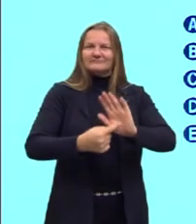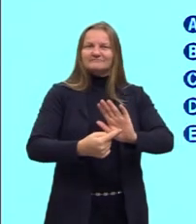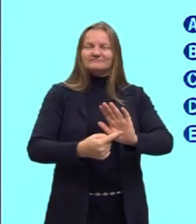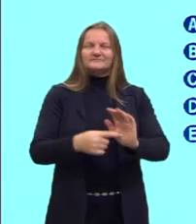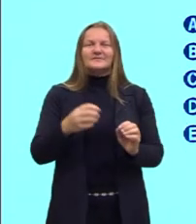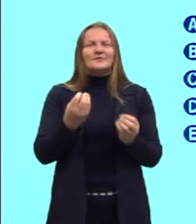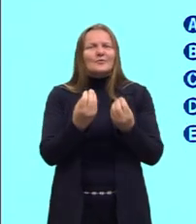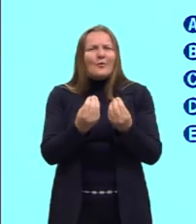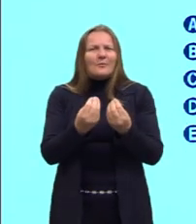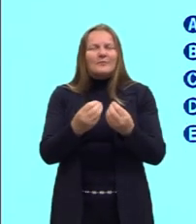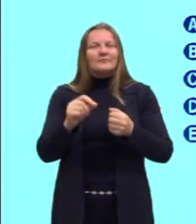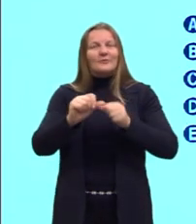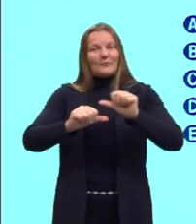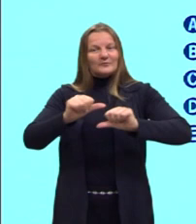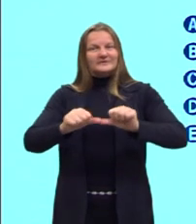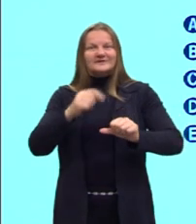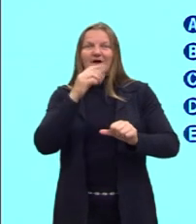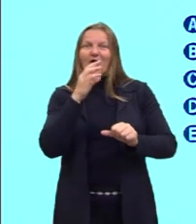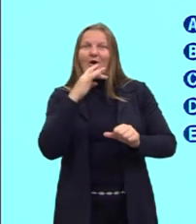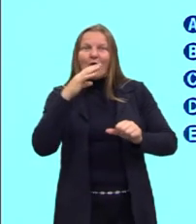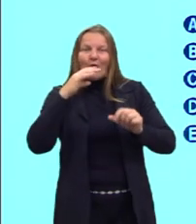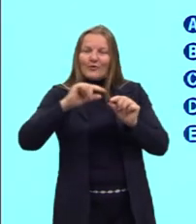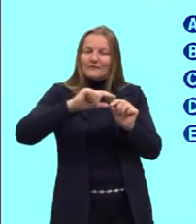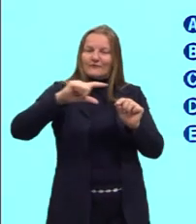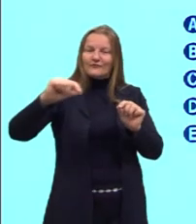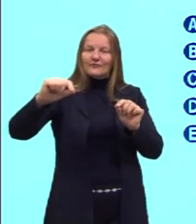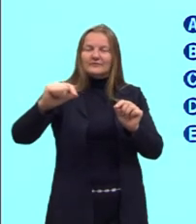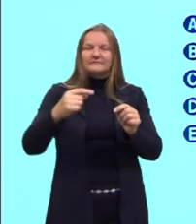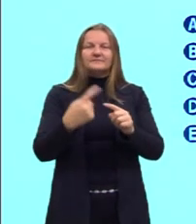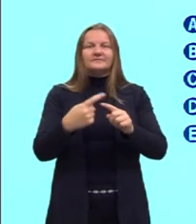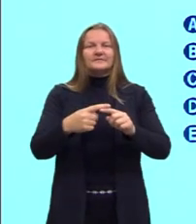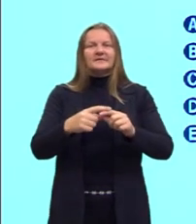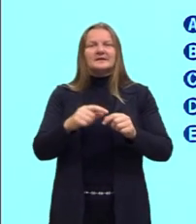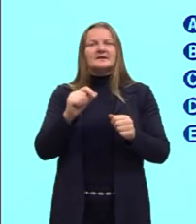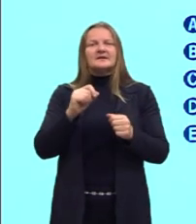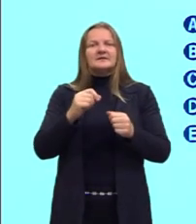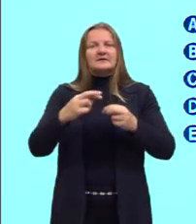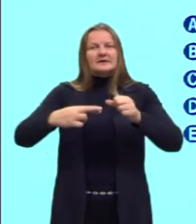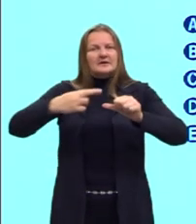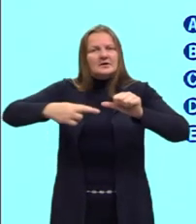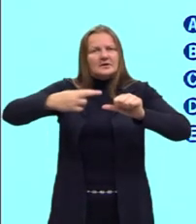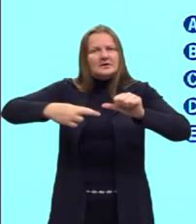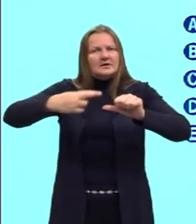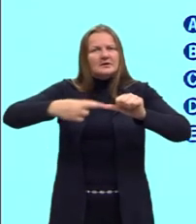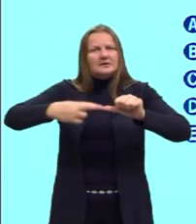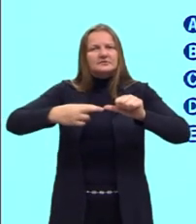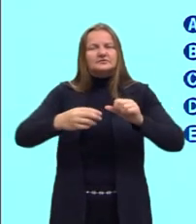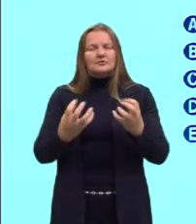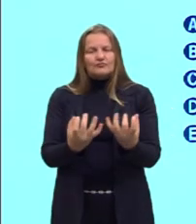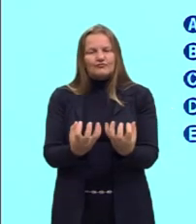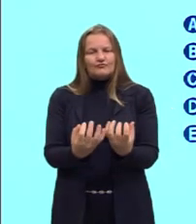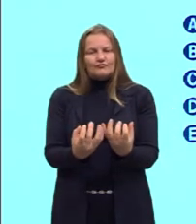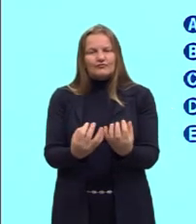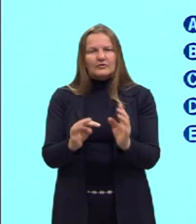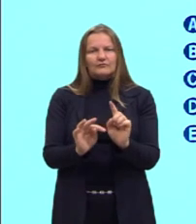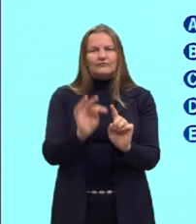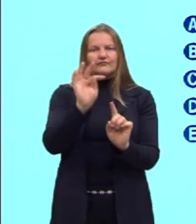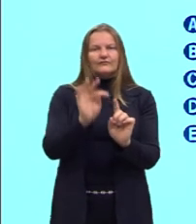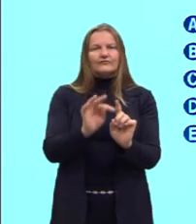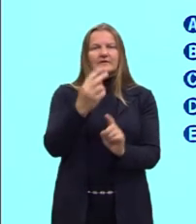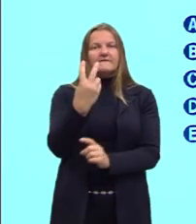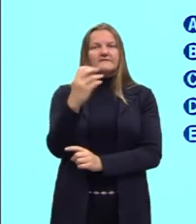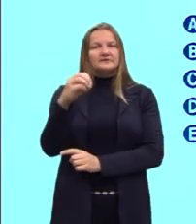consequente mudança de cor, no qual os reagentes indicados no quadro foram aquecidos por 20